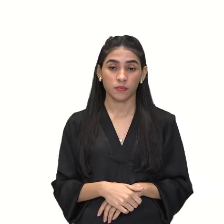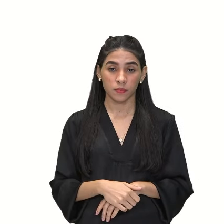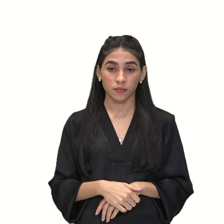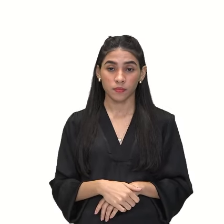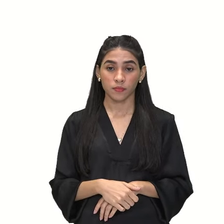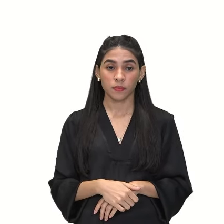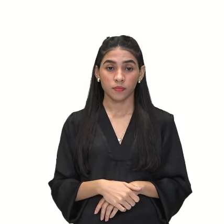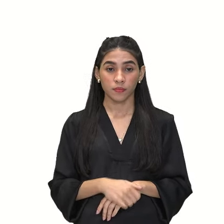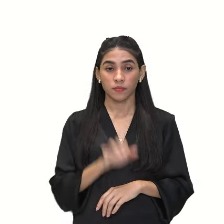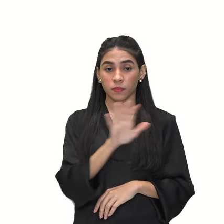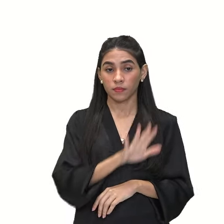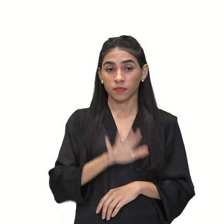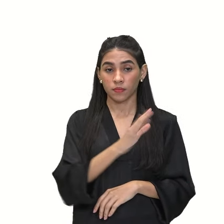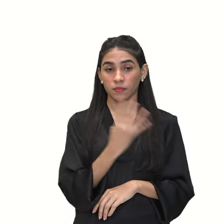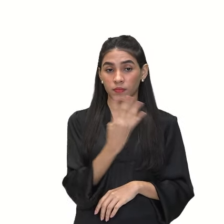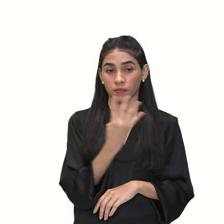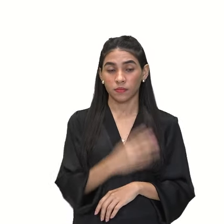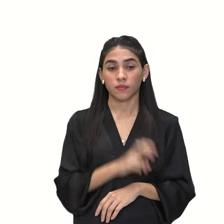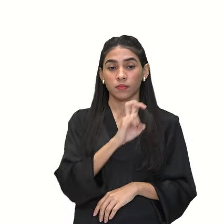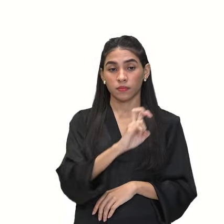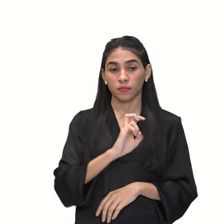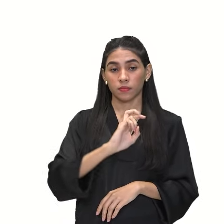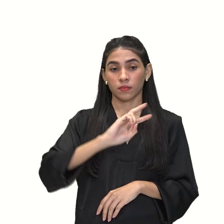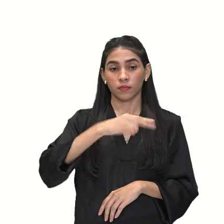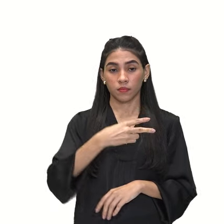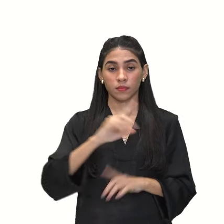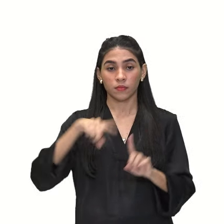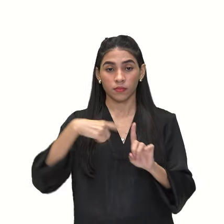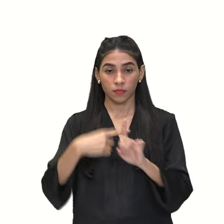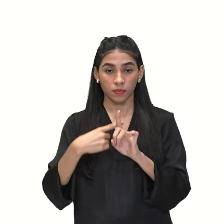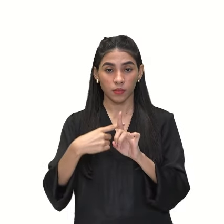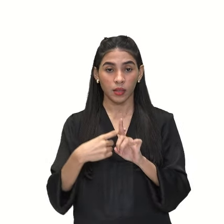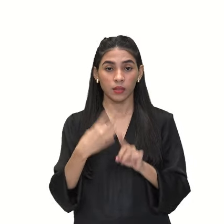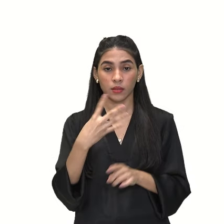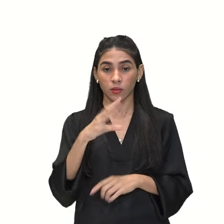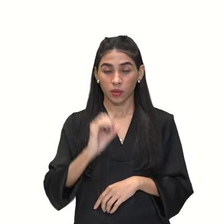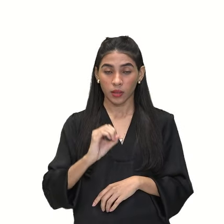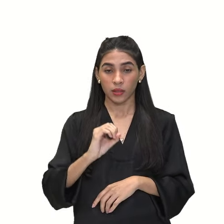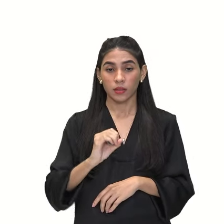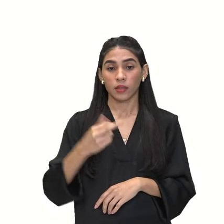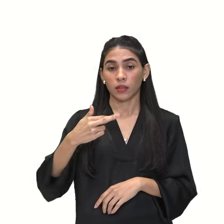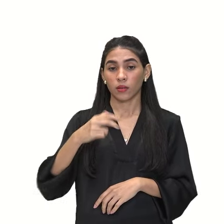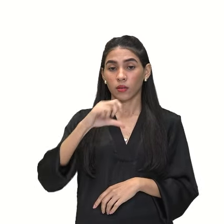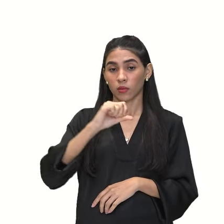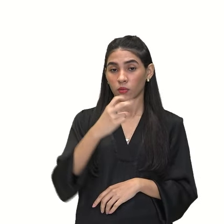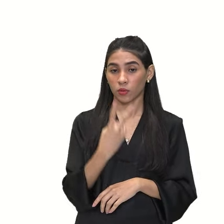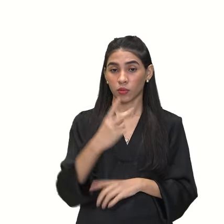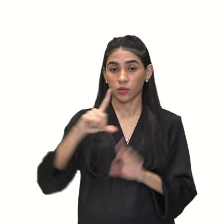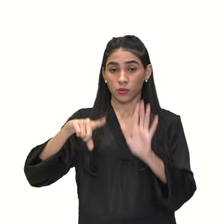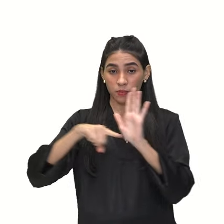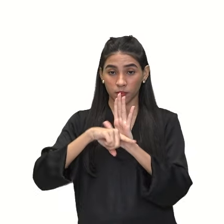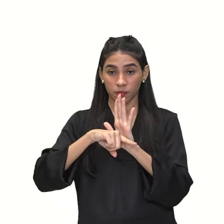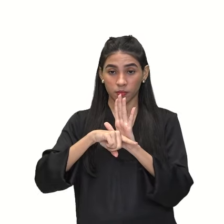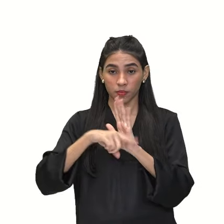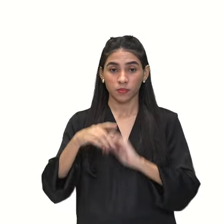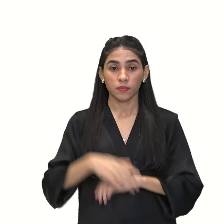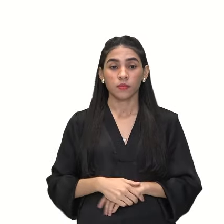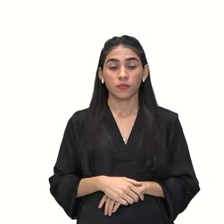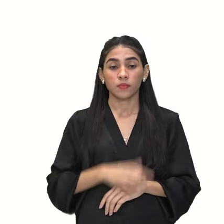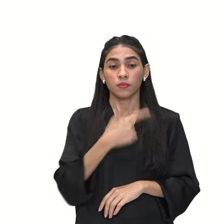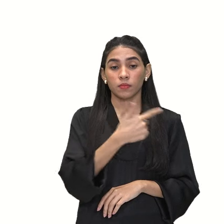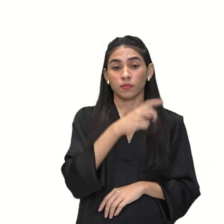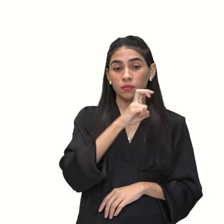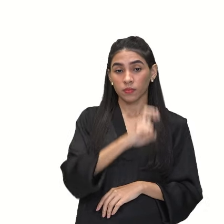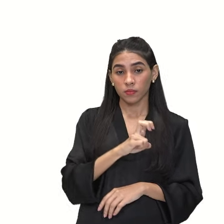Na região 4, 52 com 40, 92. Menos, quem está